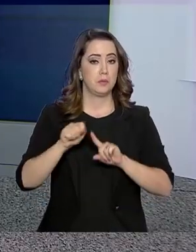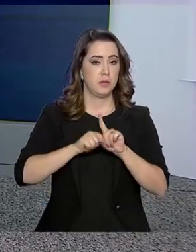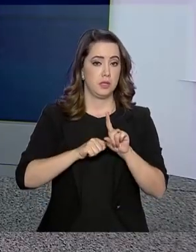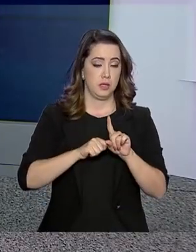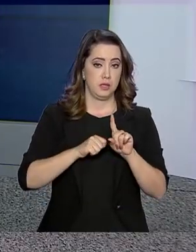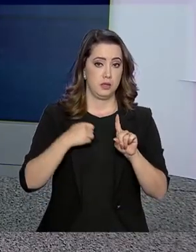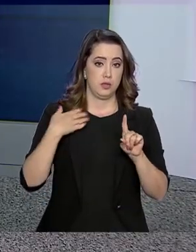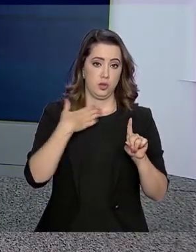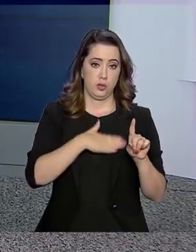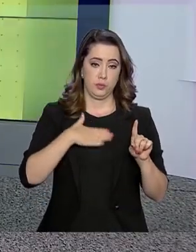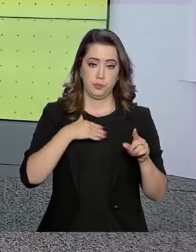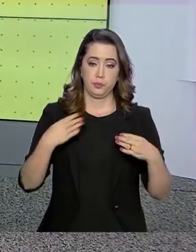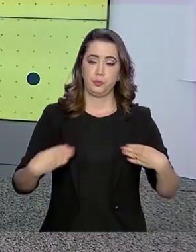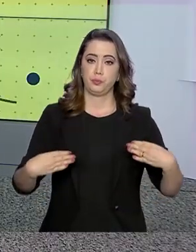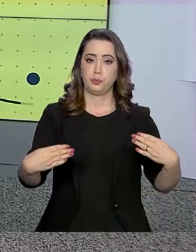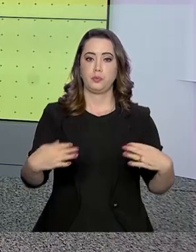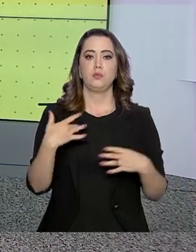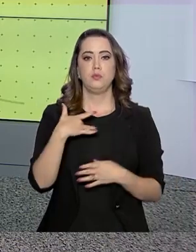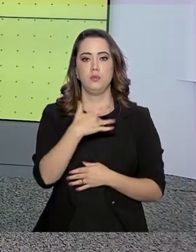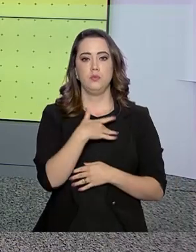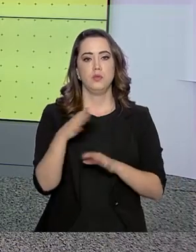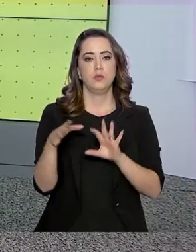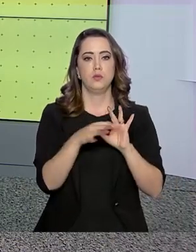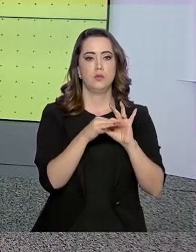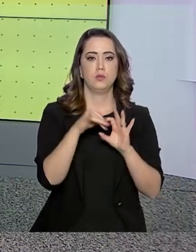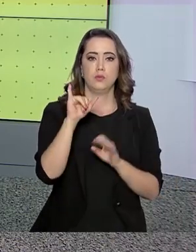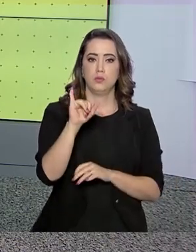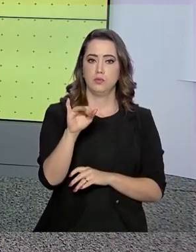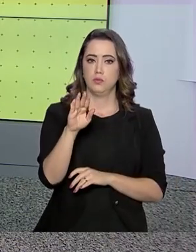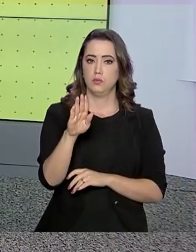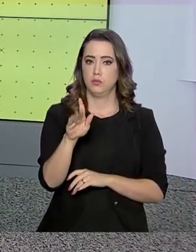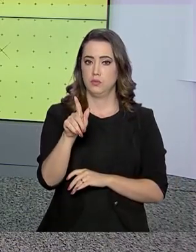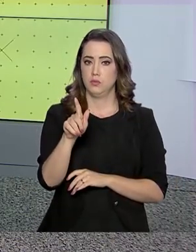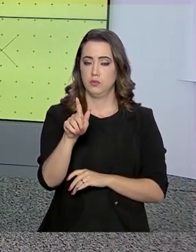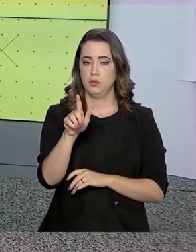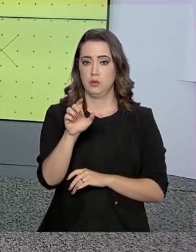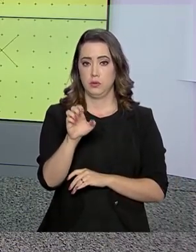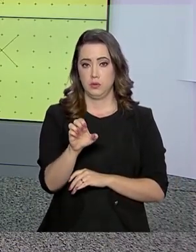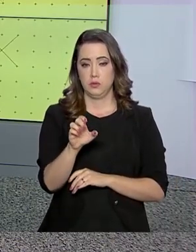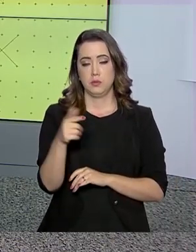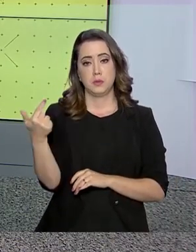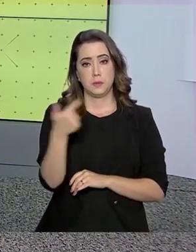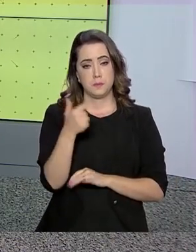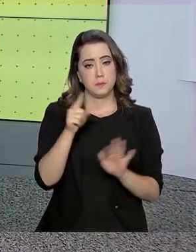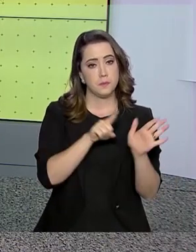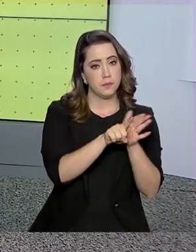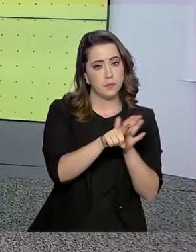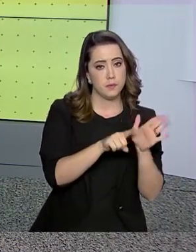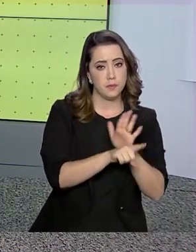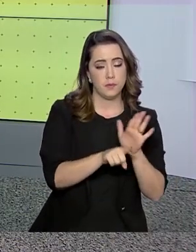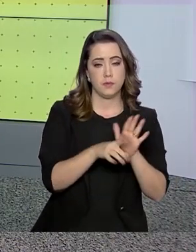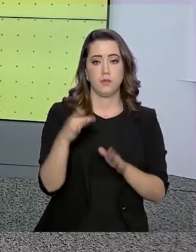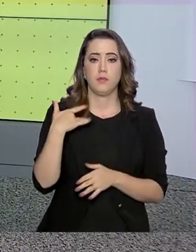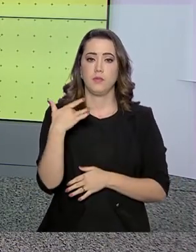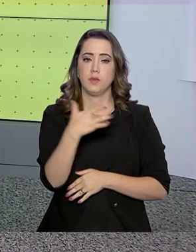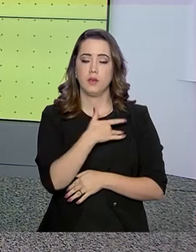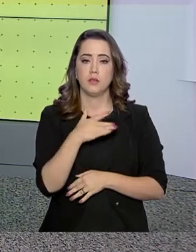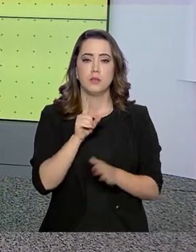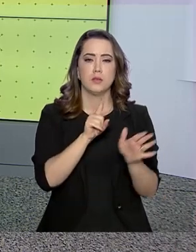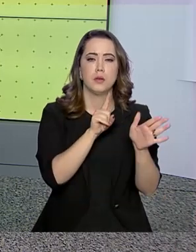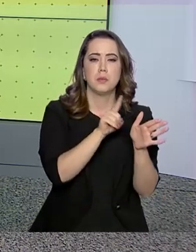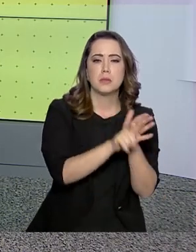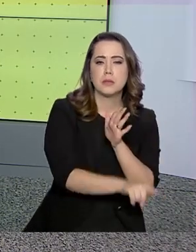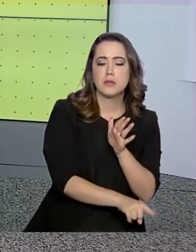de agosto, o Ministério da Saúde, em parceria com o IBGE, vai coletar dados para a segunda edição da Pesquisa Nacional de Saúde. A